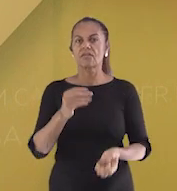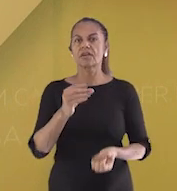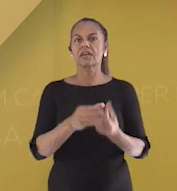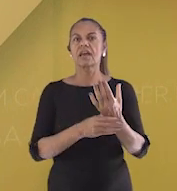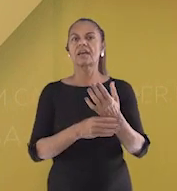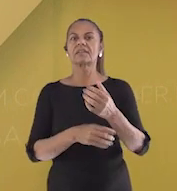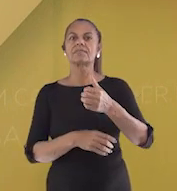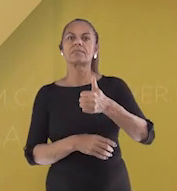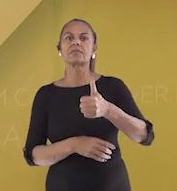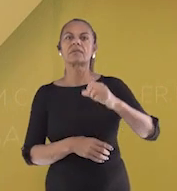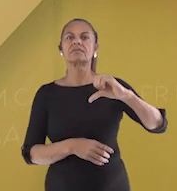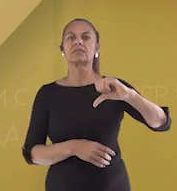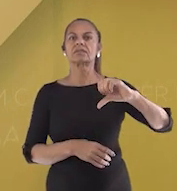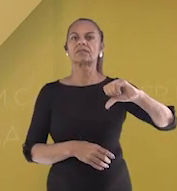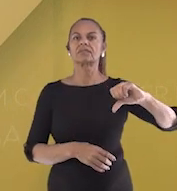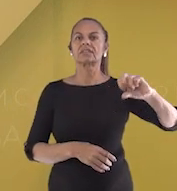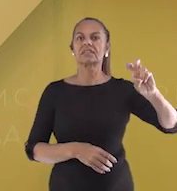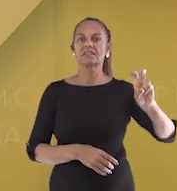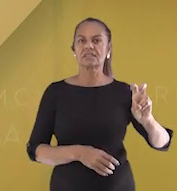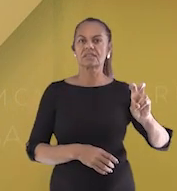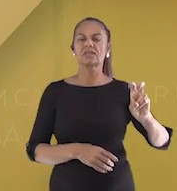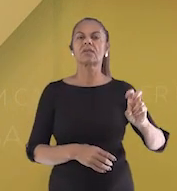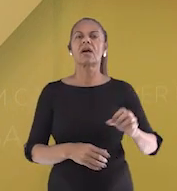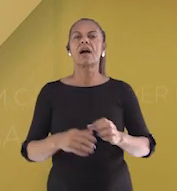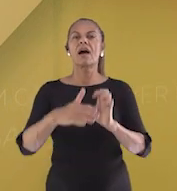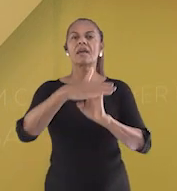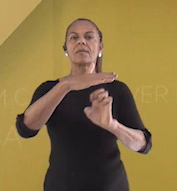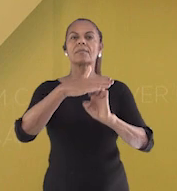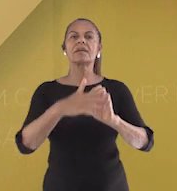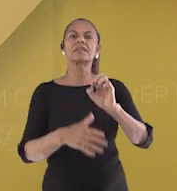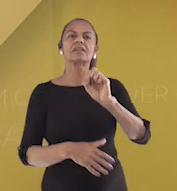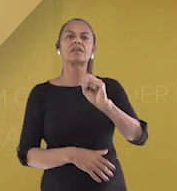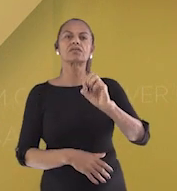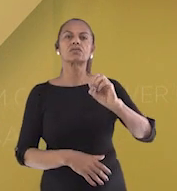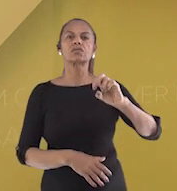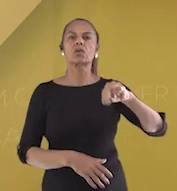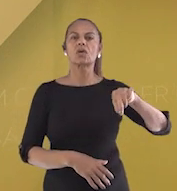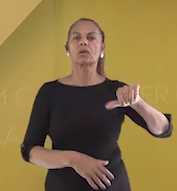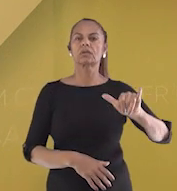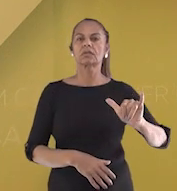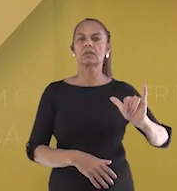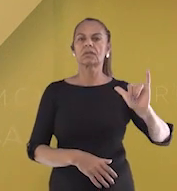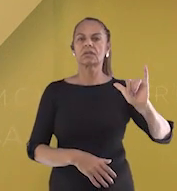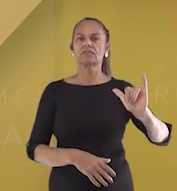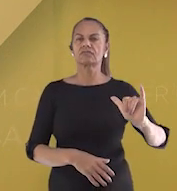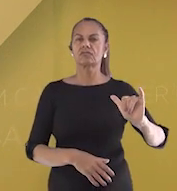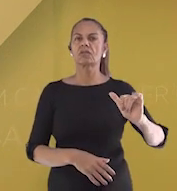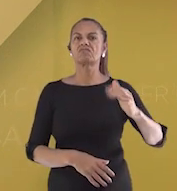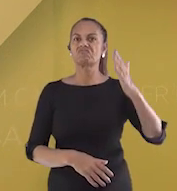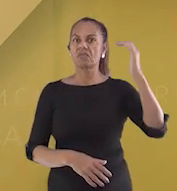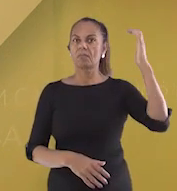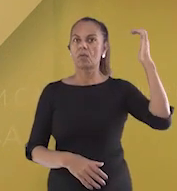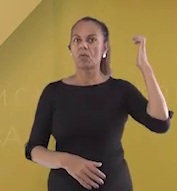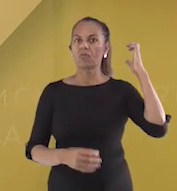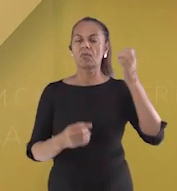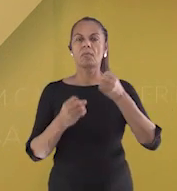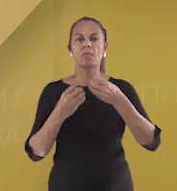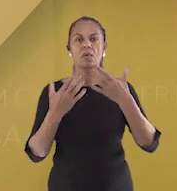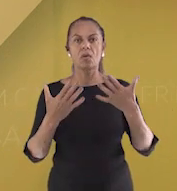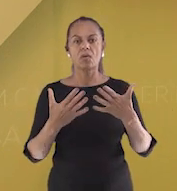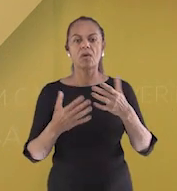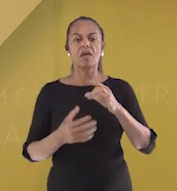1995 pela Sony. O primeiro PS foi um sucesso, pois o seu controle ganhou quatro